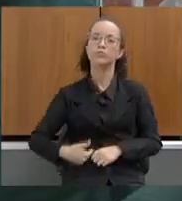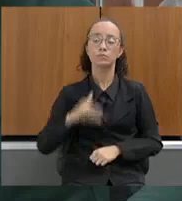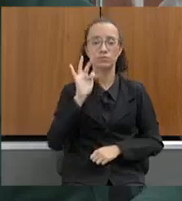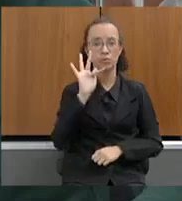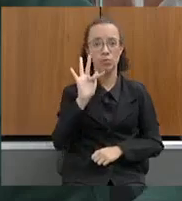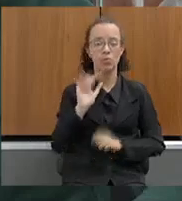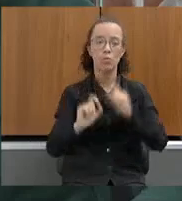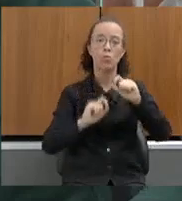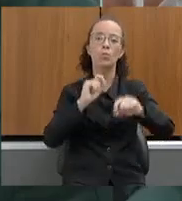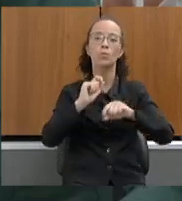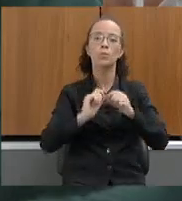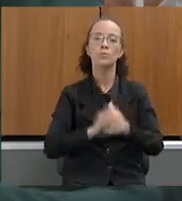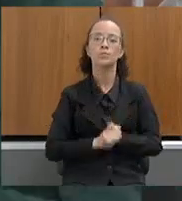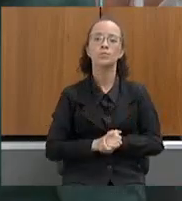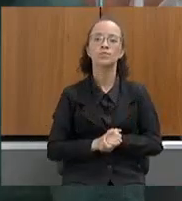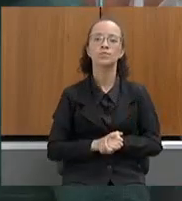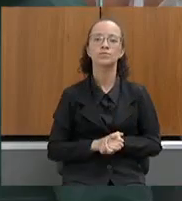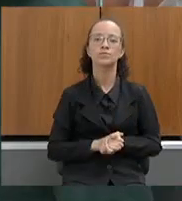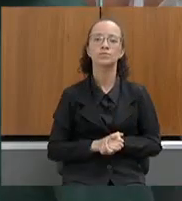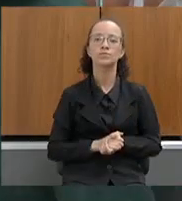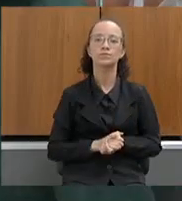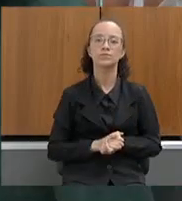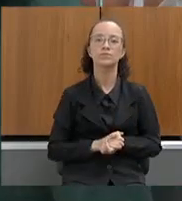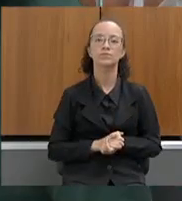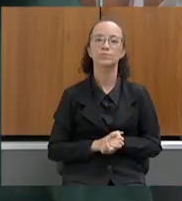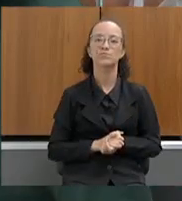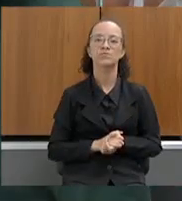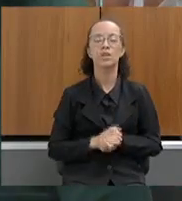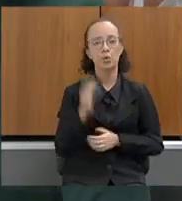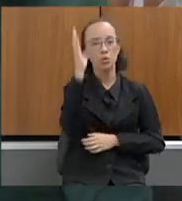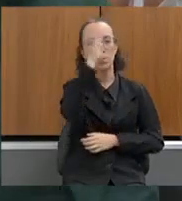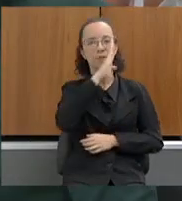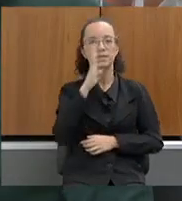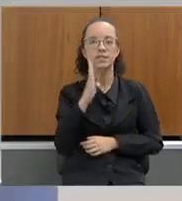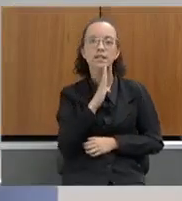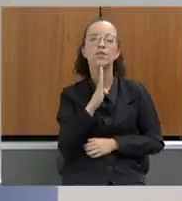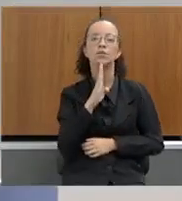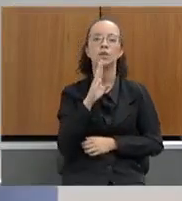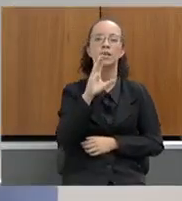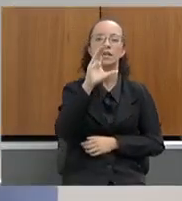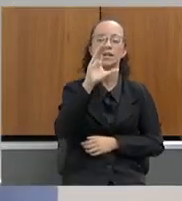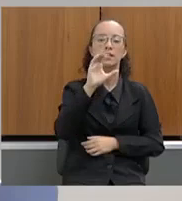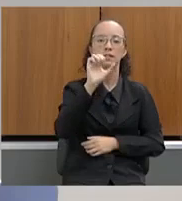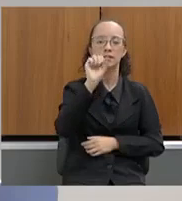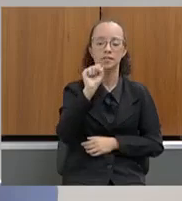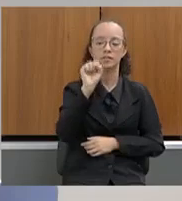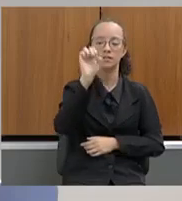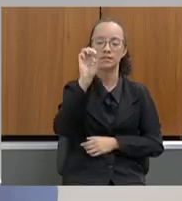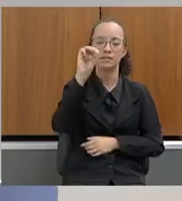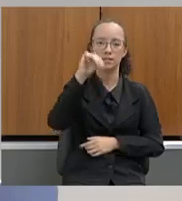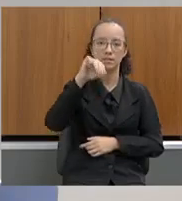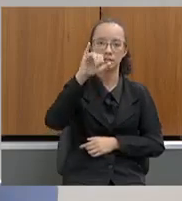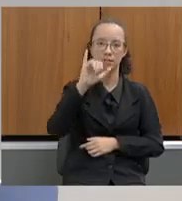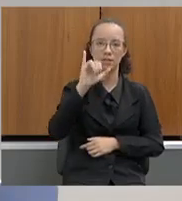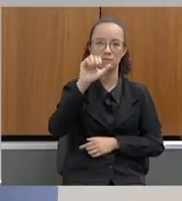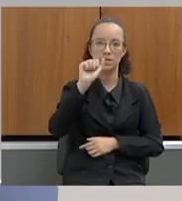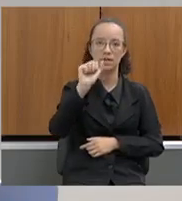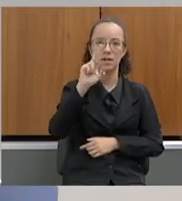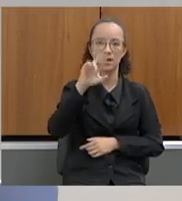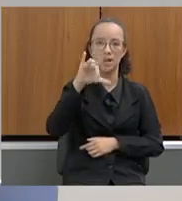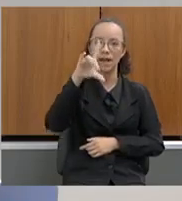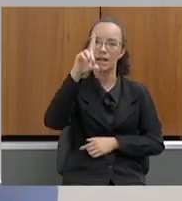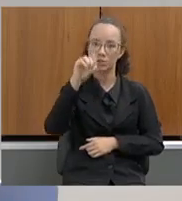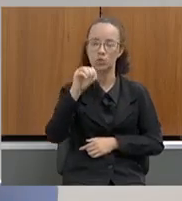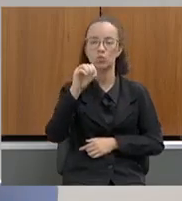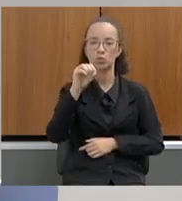o semiárido brasileiro. Então, gente tem o recorte do semiárido, dos municípios que estão no